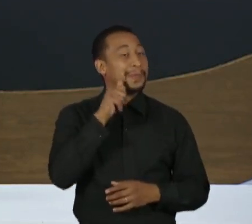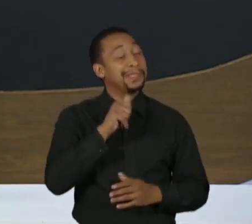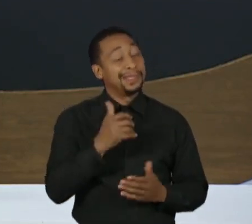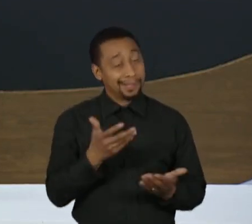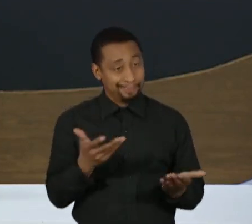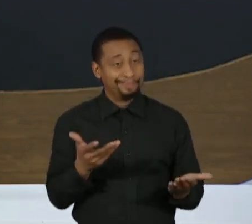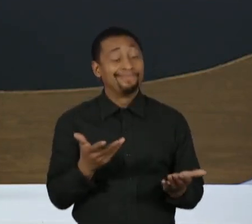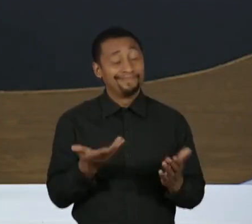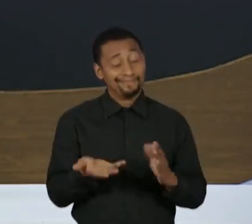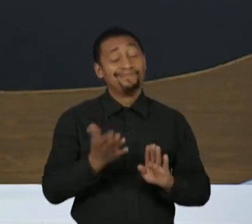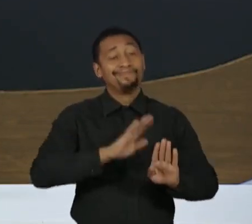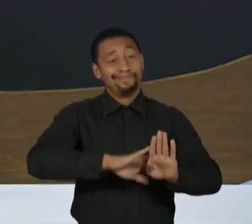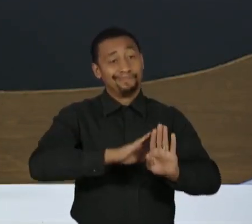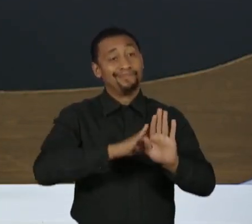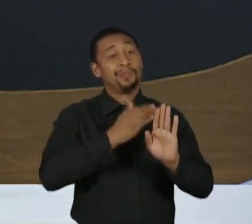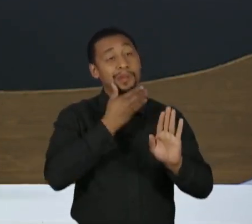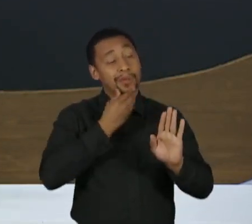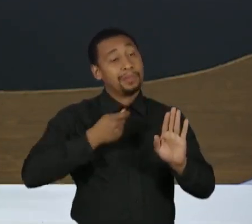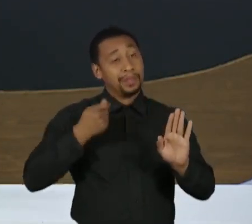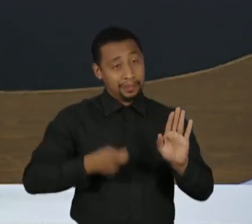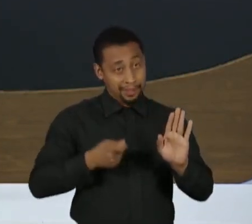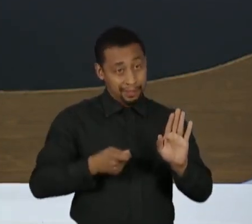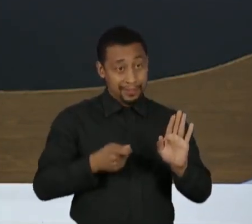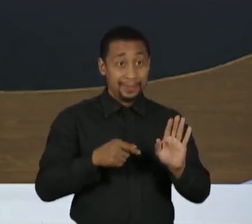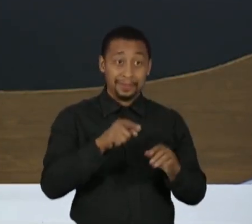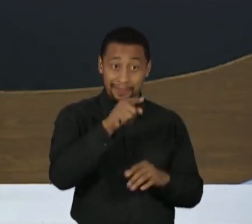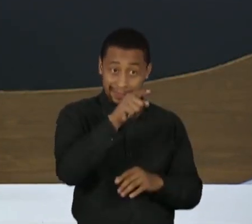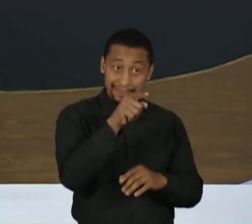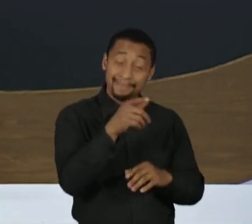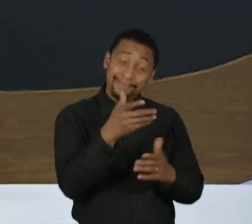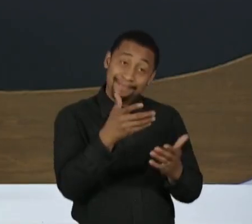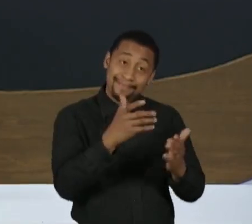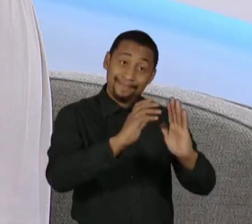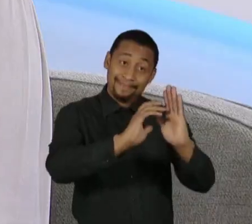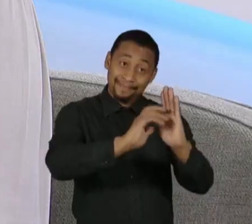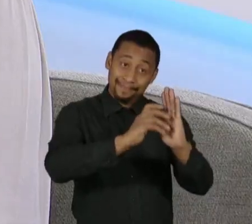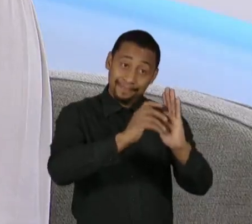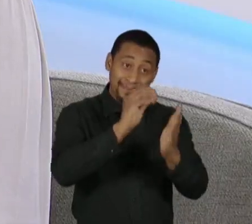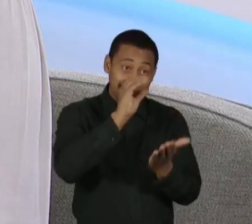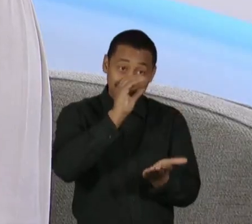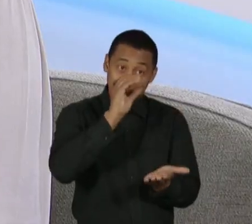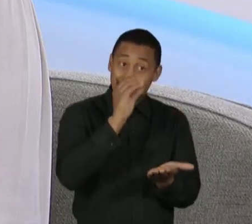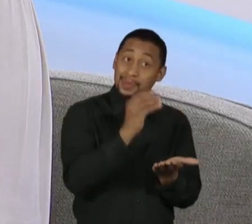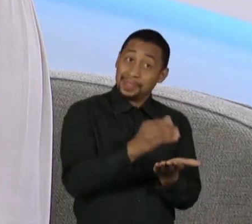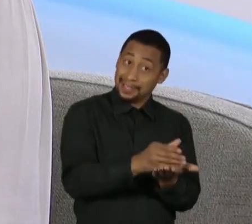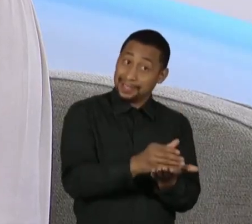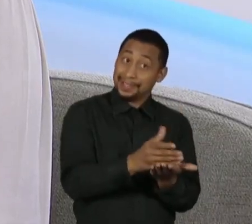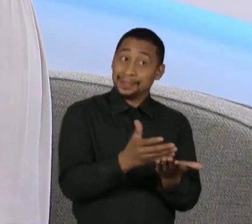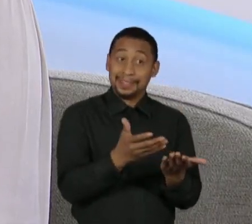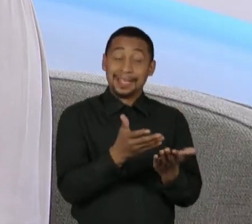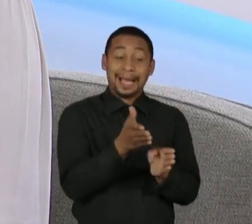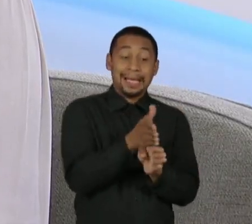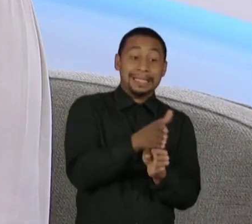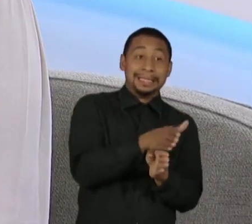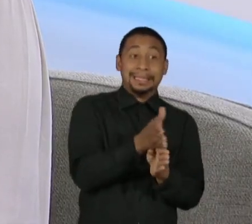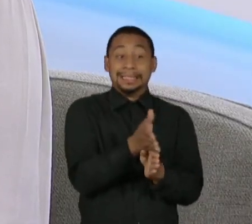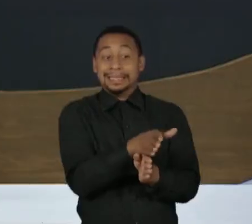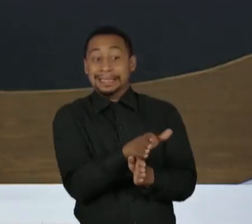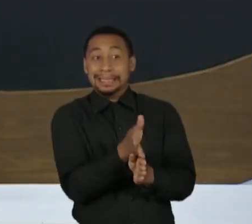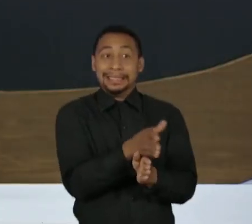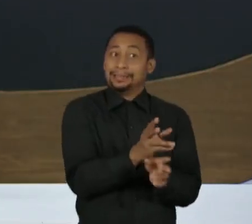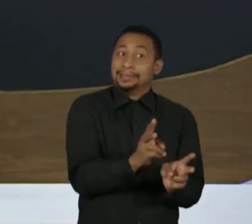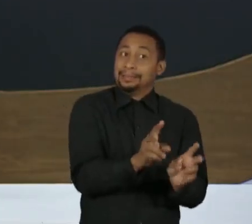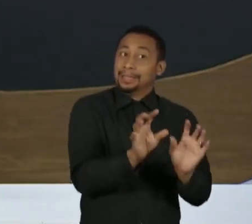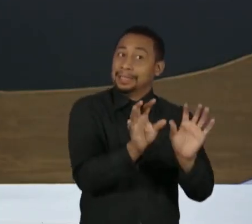machismo, aliado ao fato de ser tucana, que é um partido associado a essa coisa de ficar em cima do muro. A senhora não